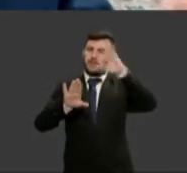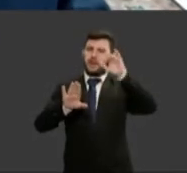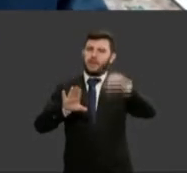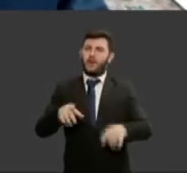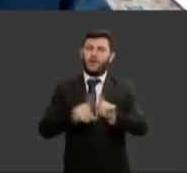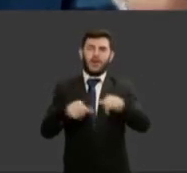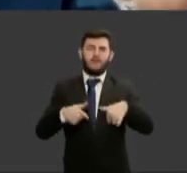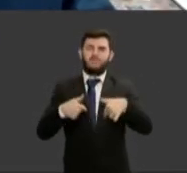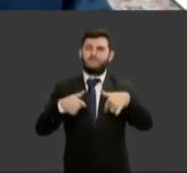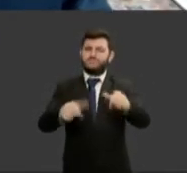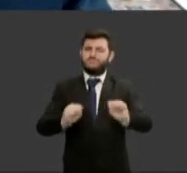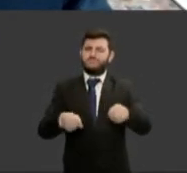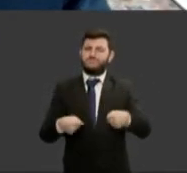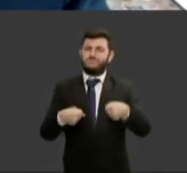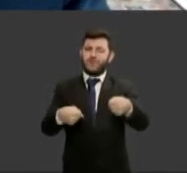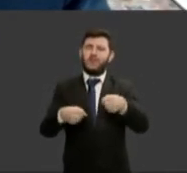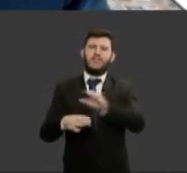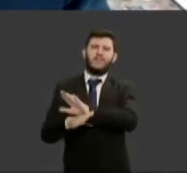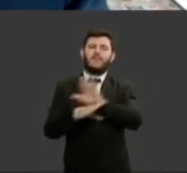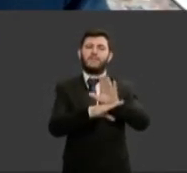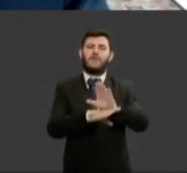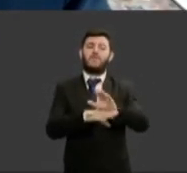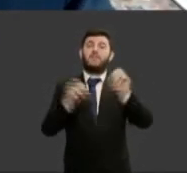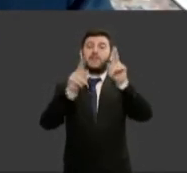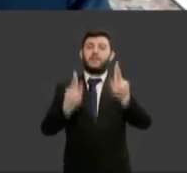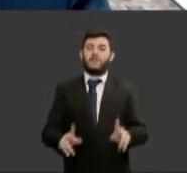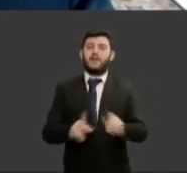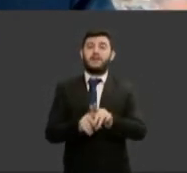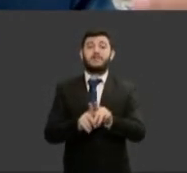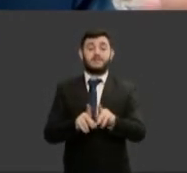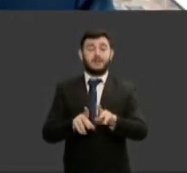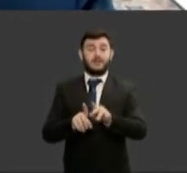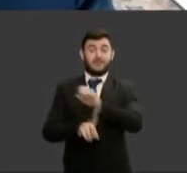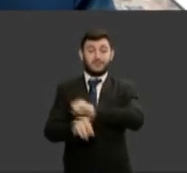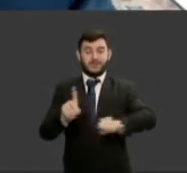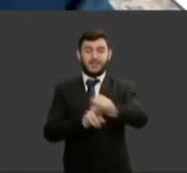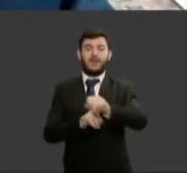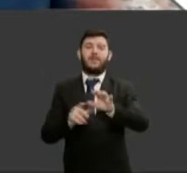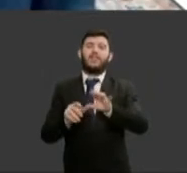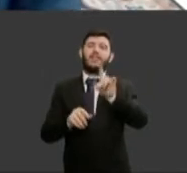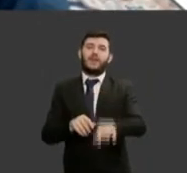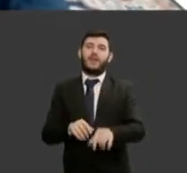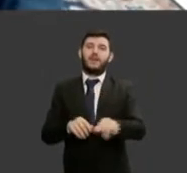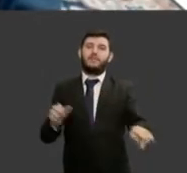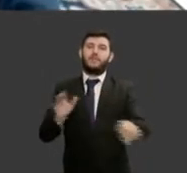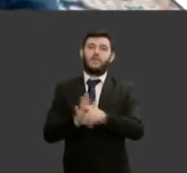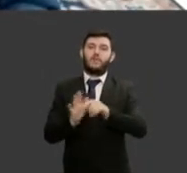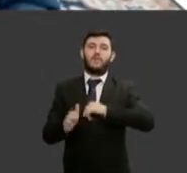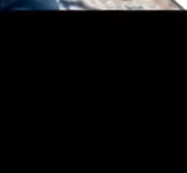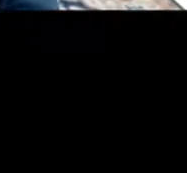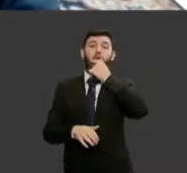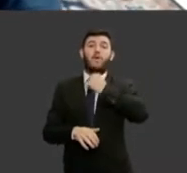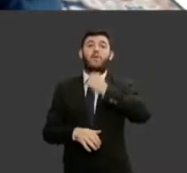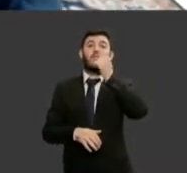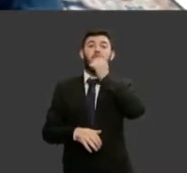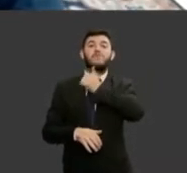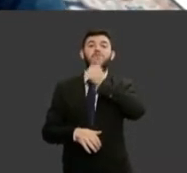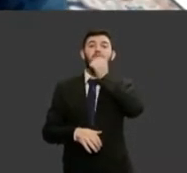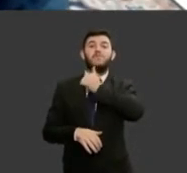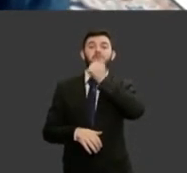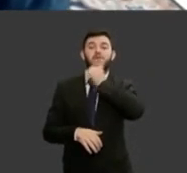favor da paz e da pacificação social que é a paz entre homens e mulheres no campo da